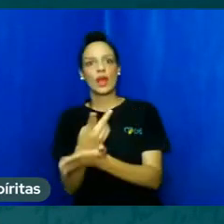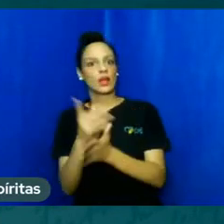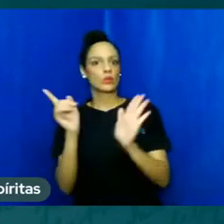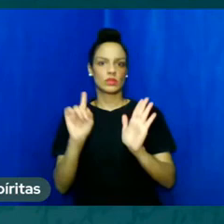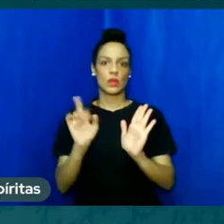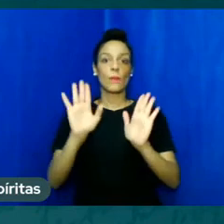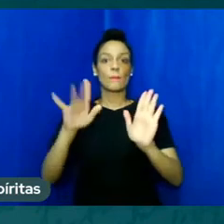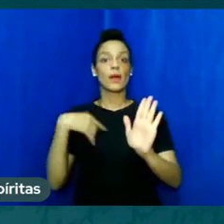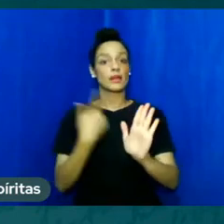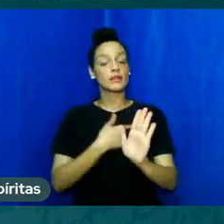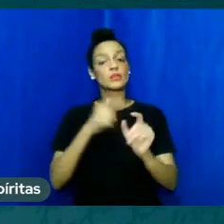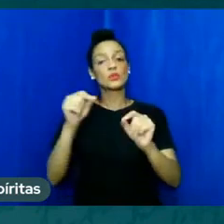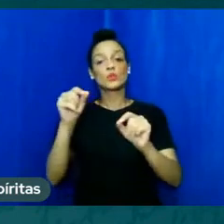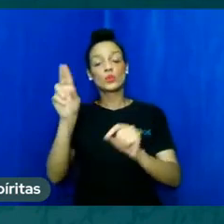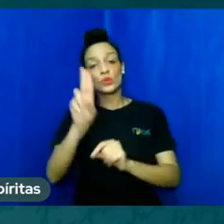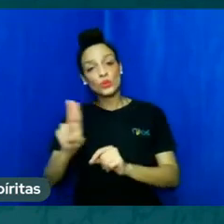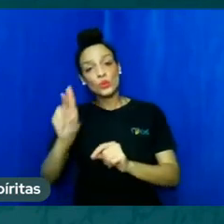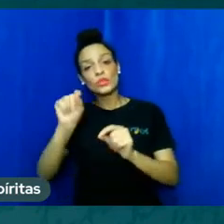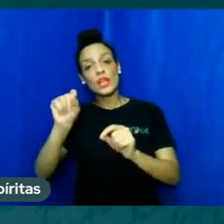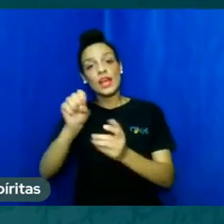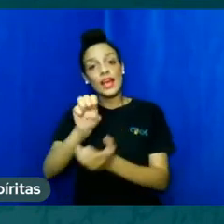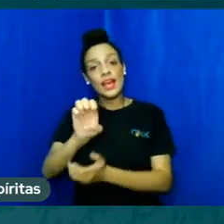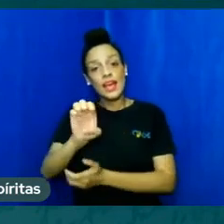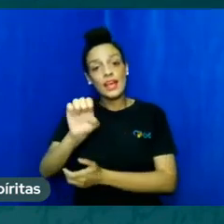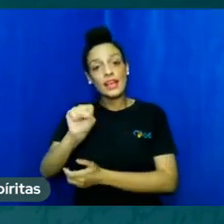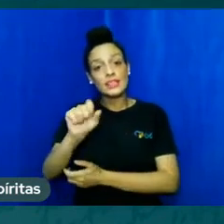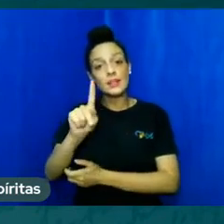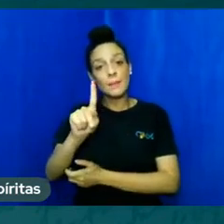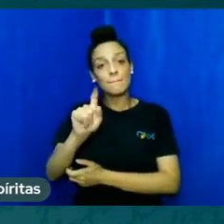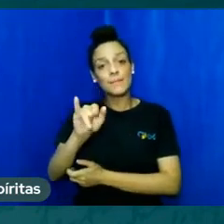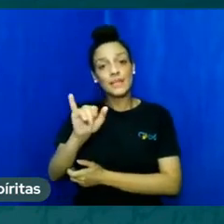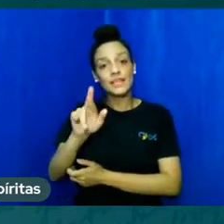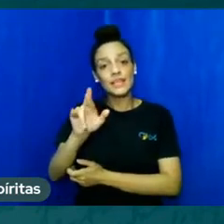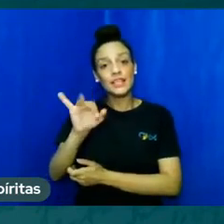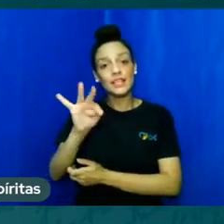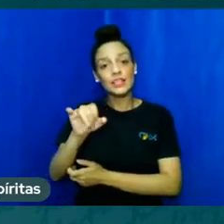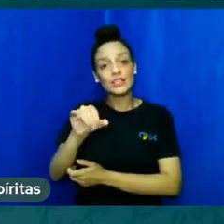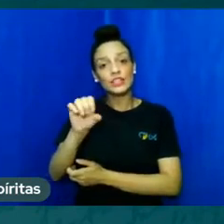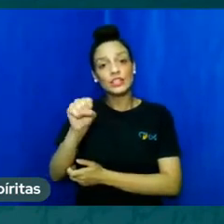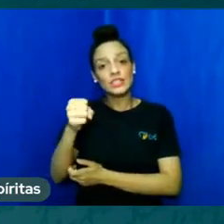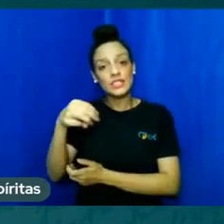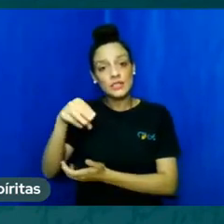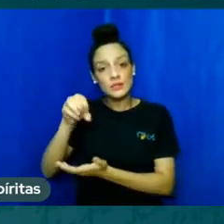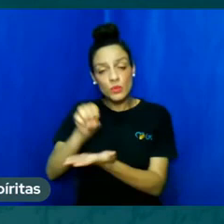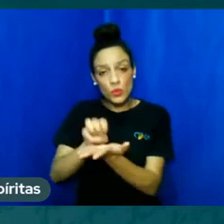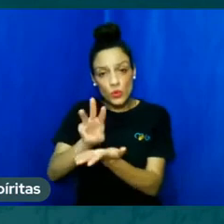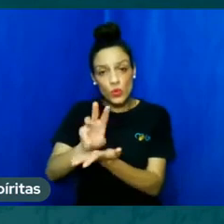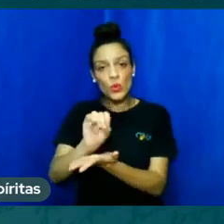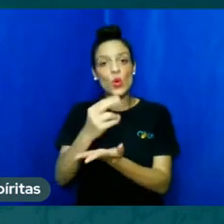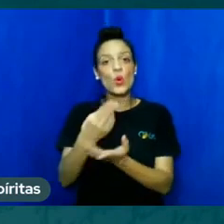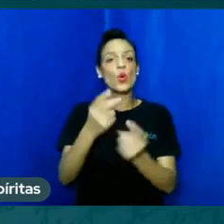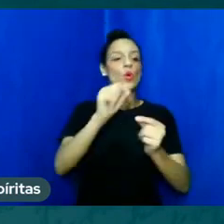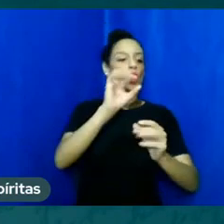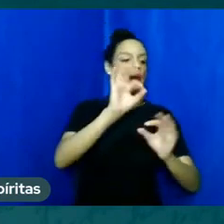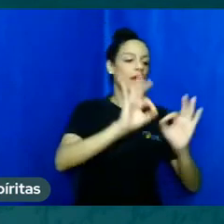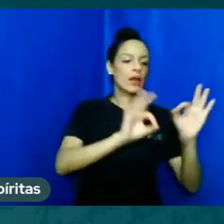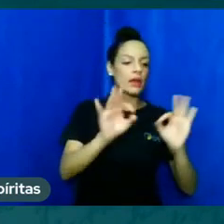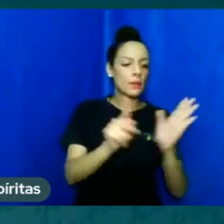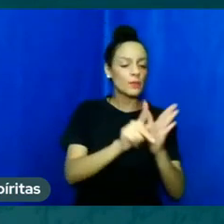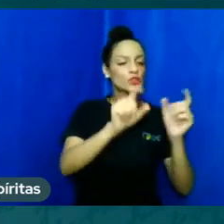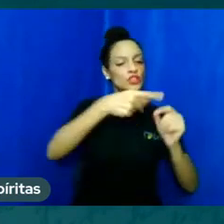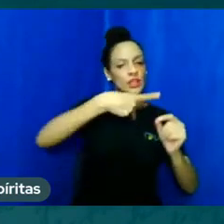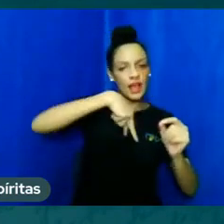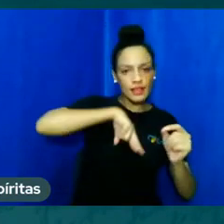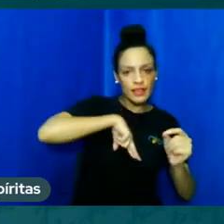utilizar a ideia espiritismo ponto e estrutura kardeciana dizeres kardecianos anotações kardecianas